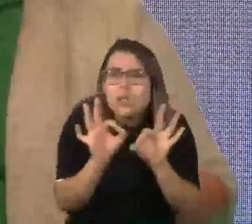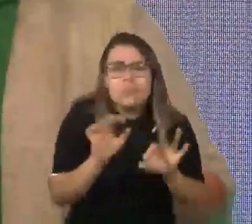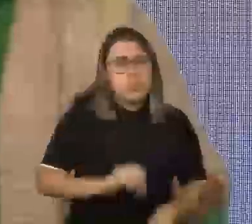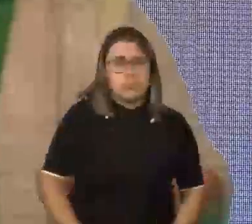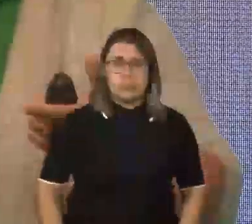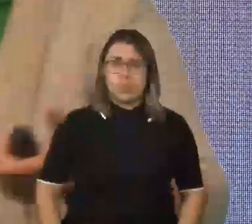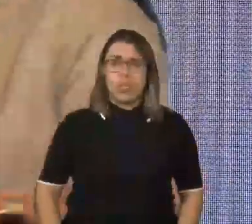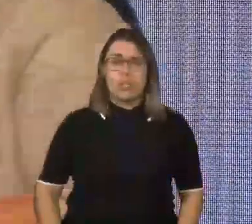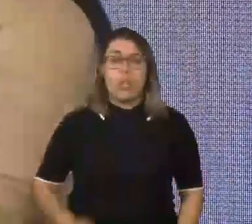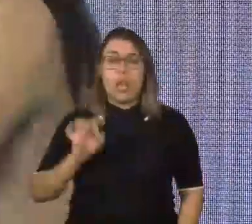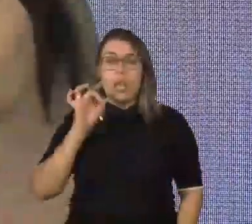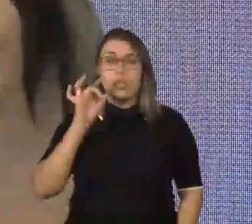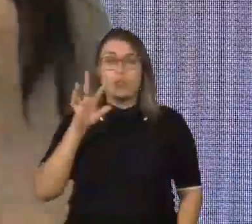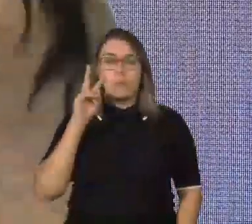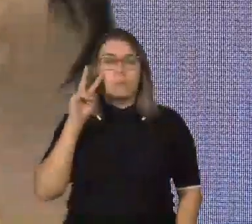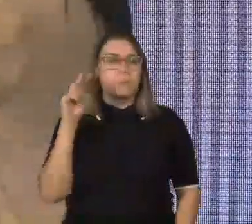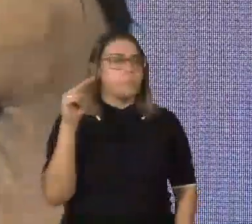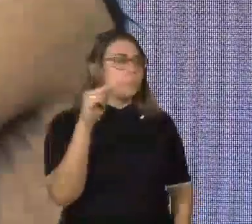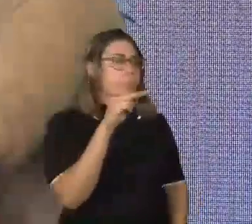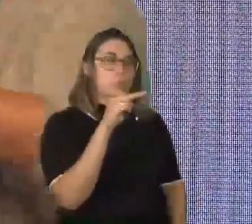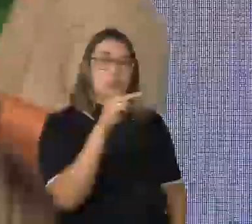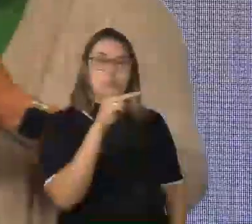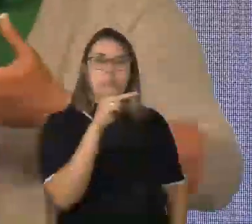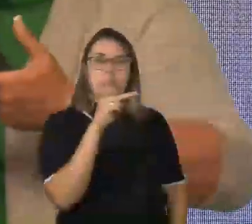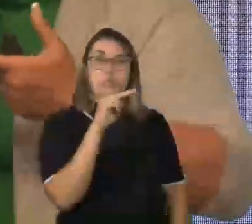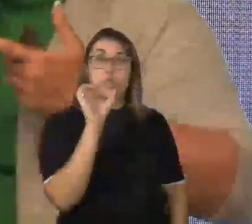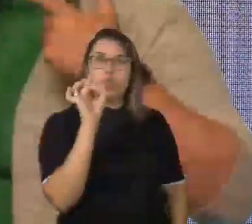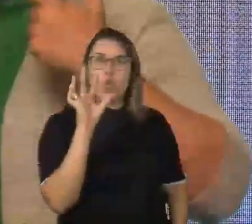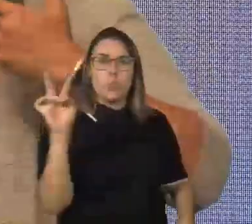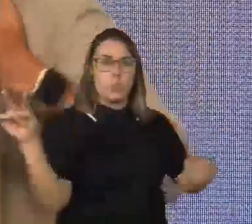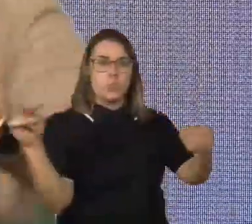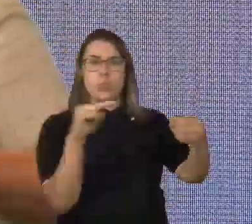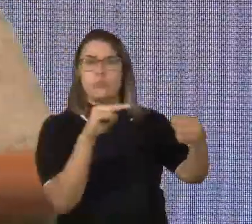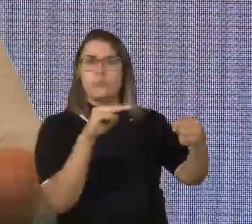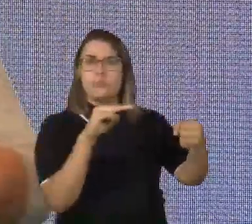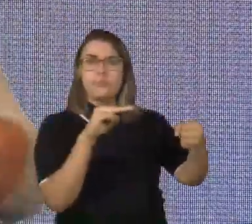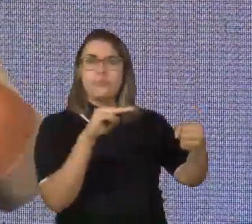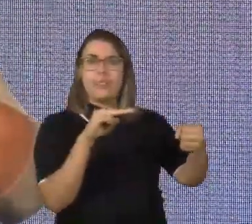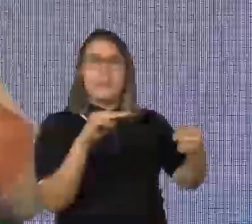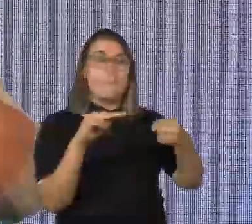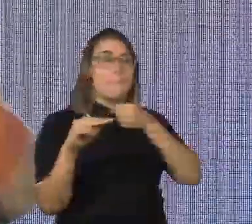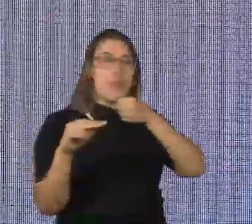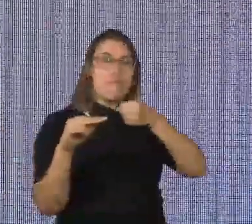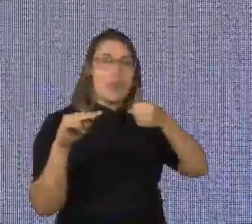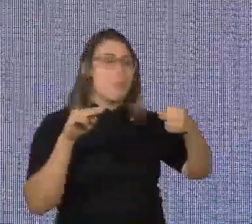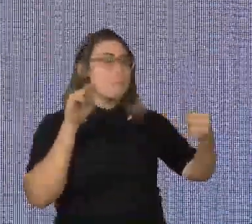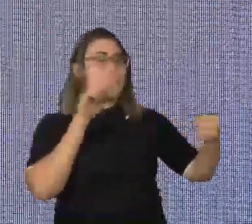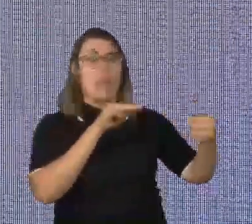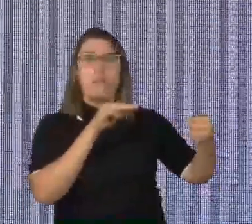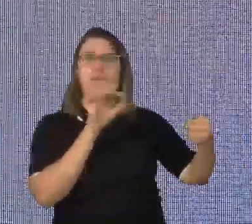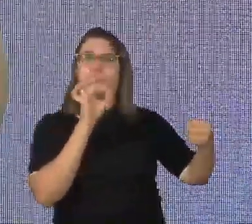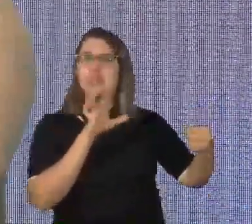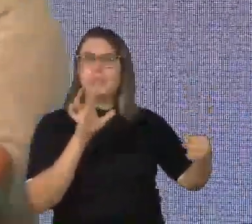Não. Então, é o que a gente chama de comando de receptividade. A criança não precisa falar para entender, processar